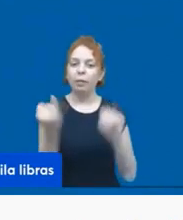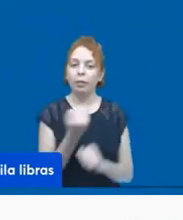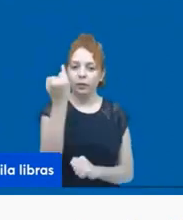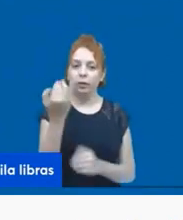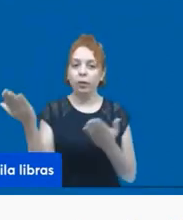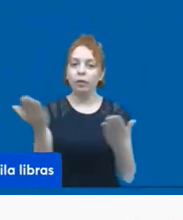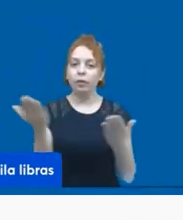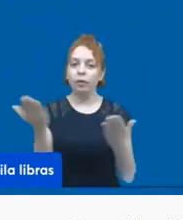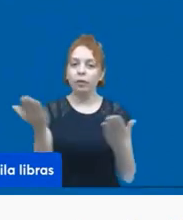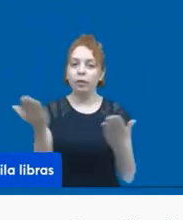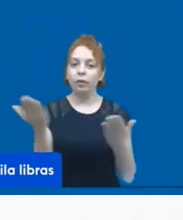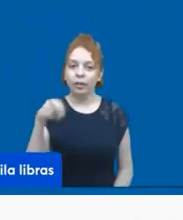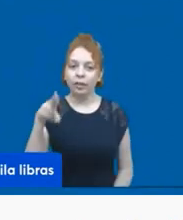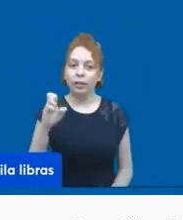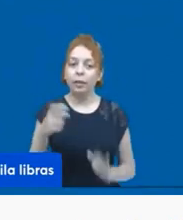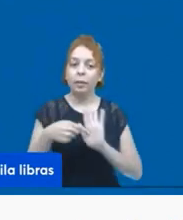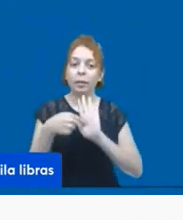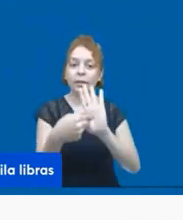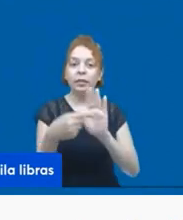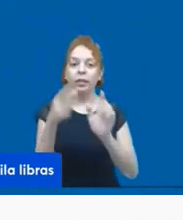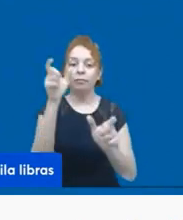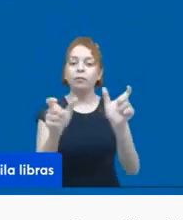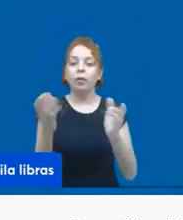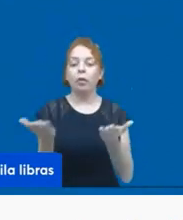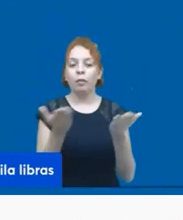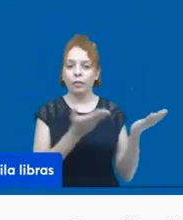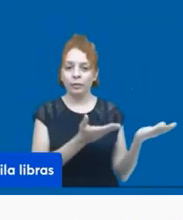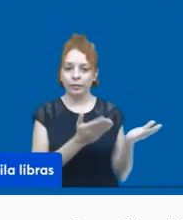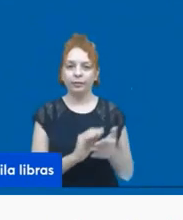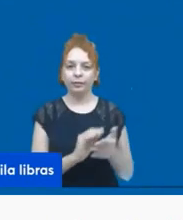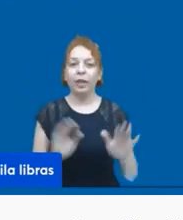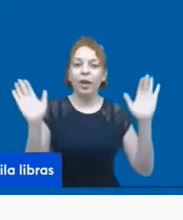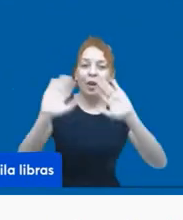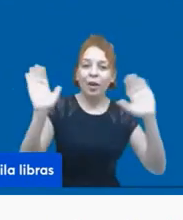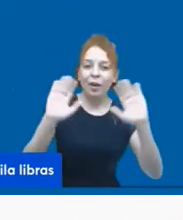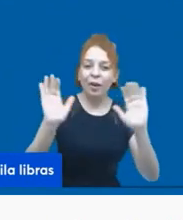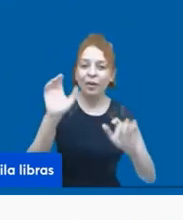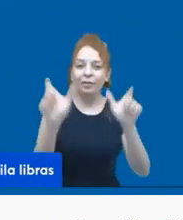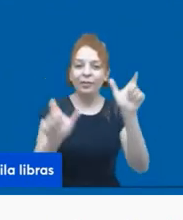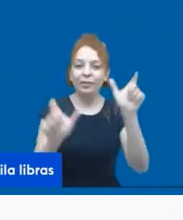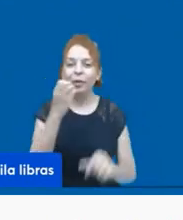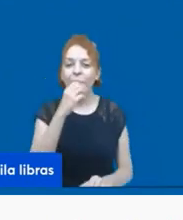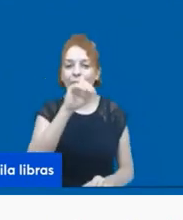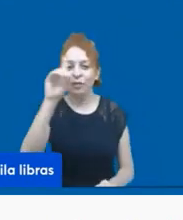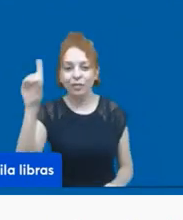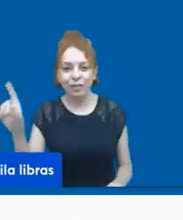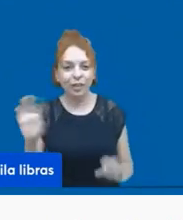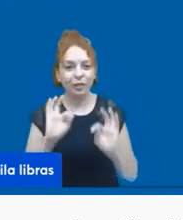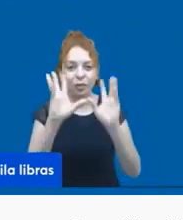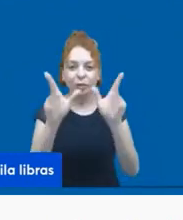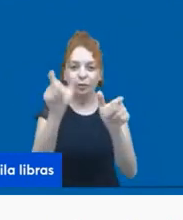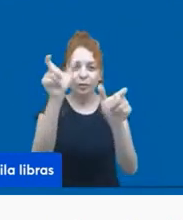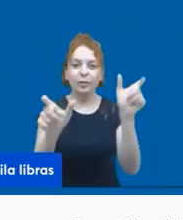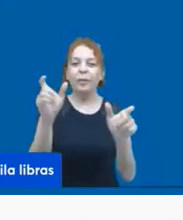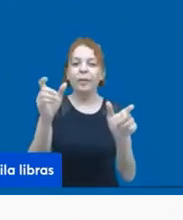René Silva para apresentar nossas e nossos convidados. Olá, bom dia a todos, todos